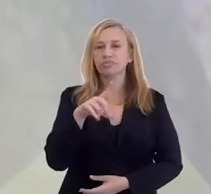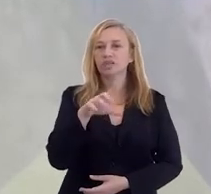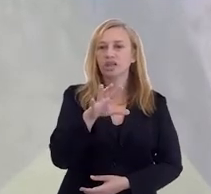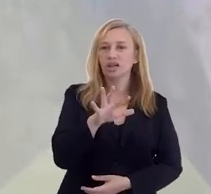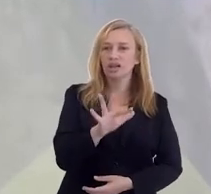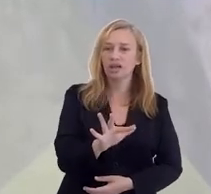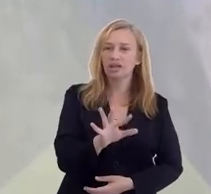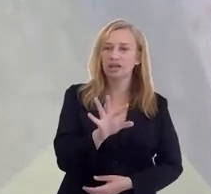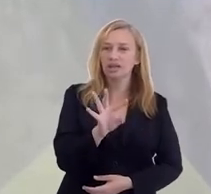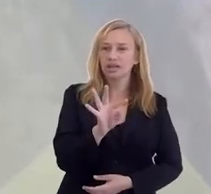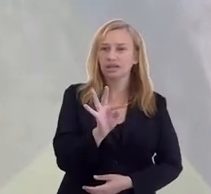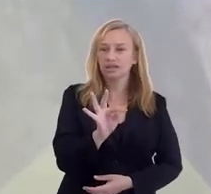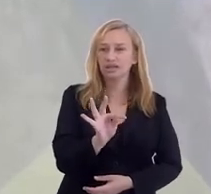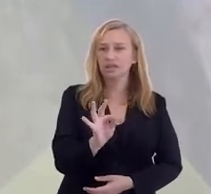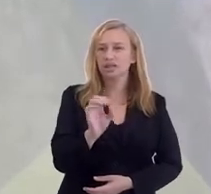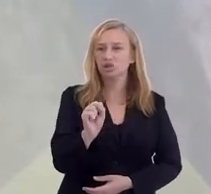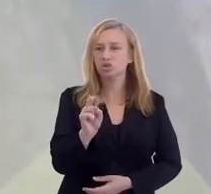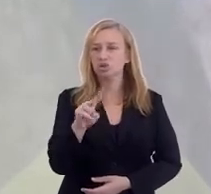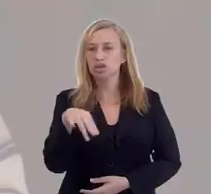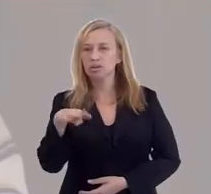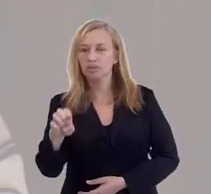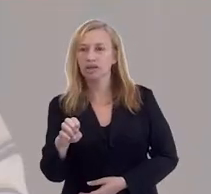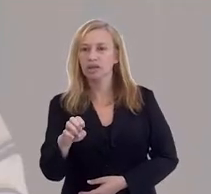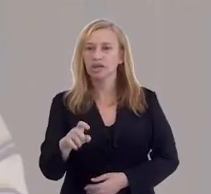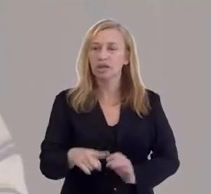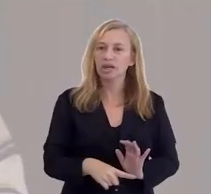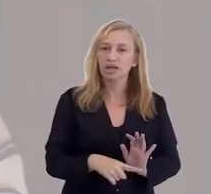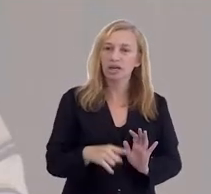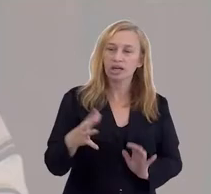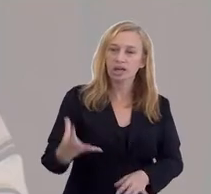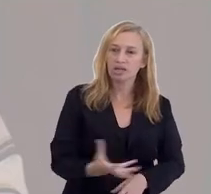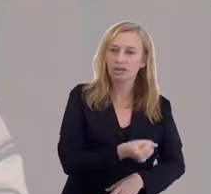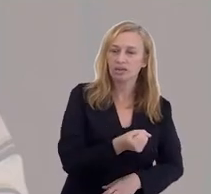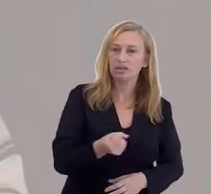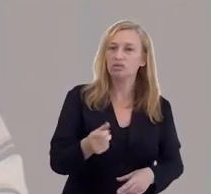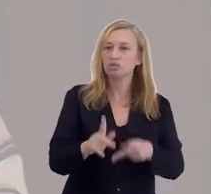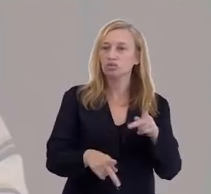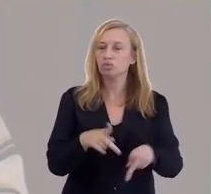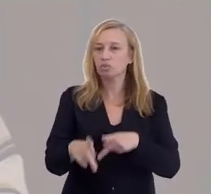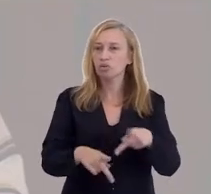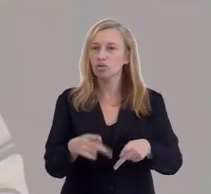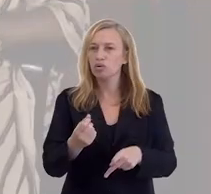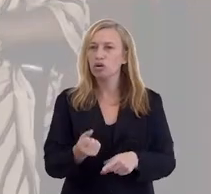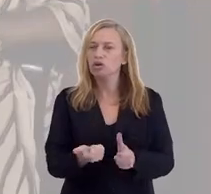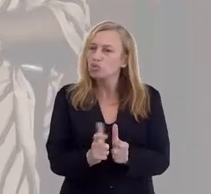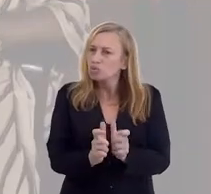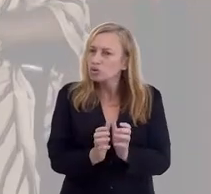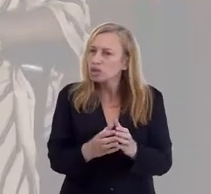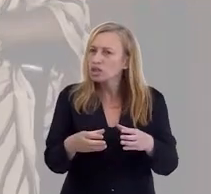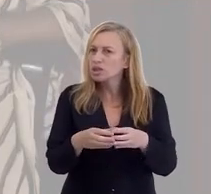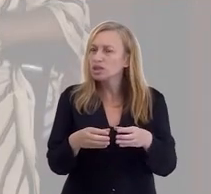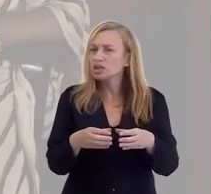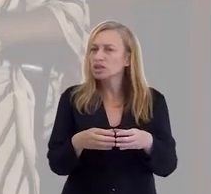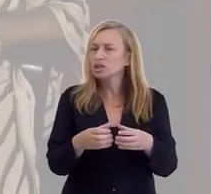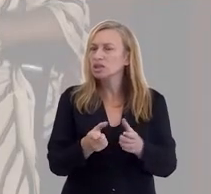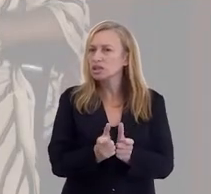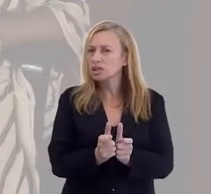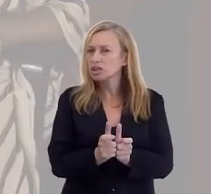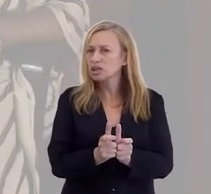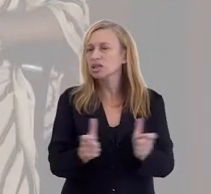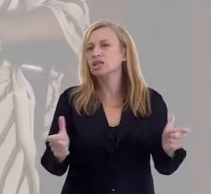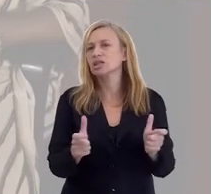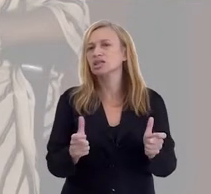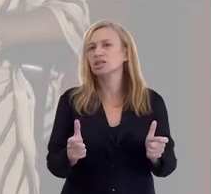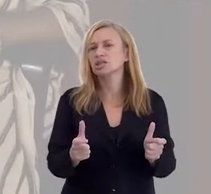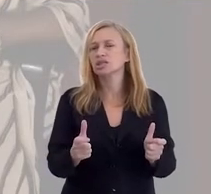formação espiritual, quando teve aquela tsunami, lembra? Aquilo ali era um resgate do povo godo e visigodo,